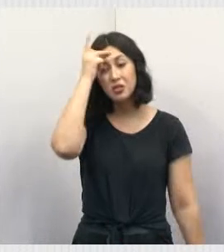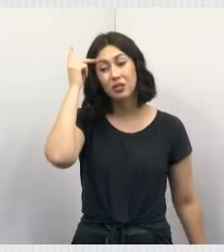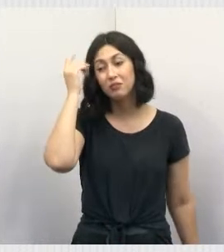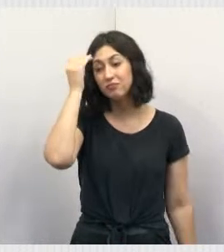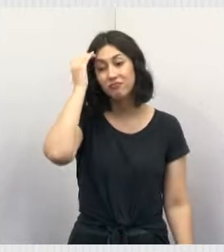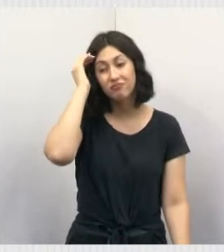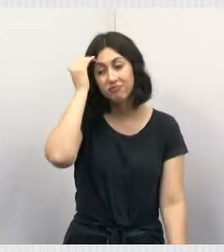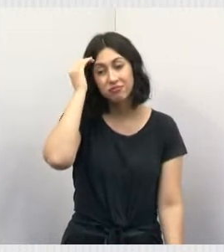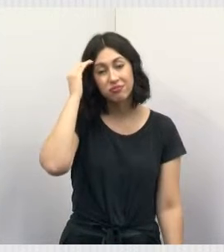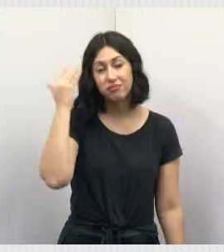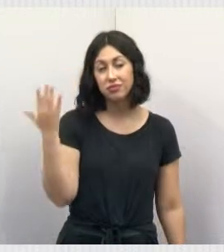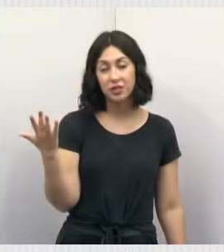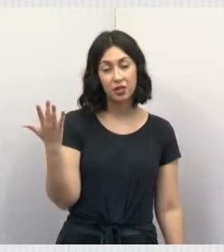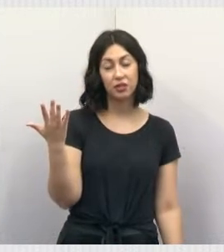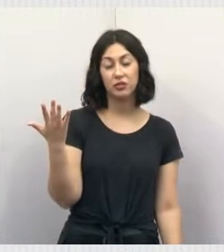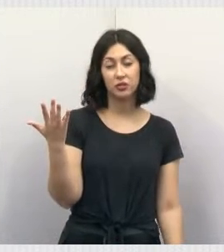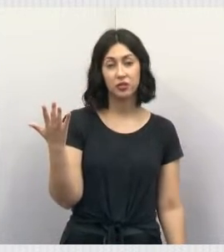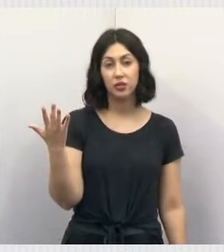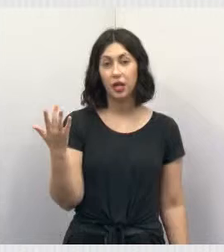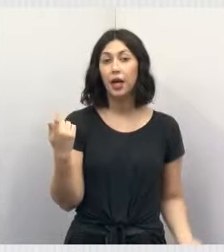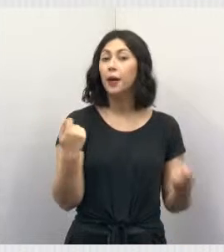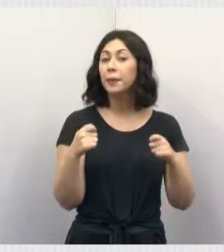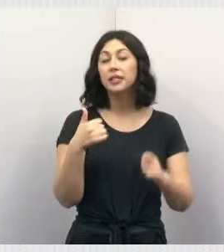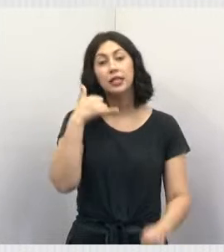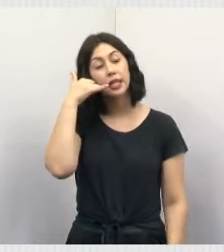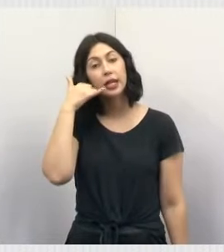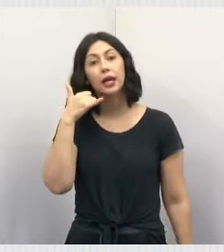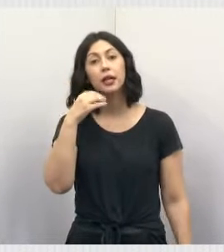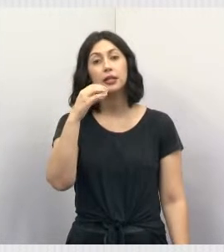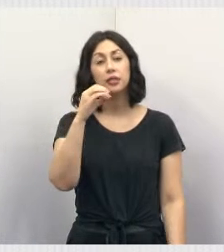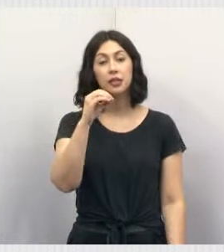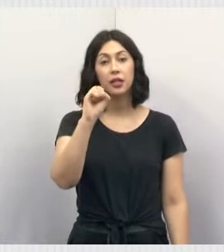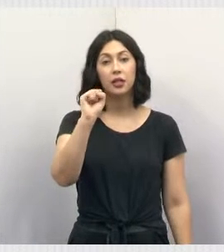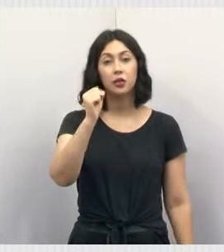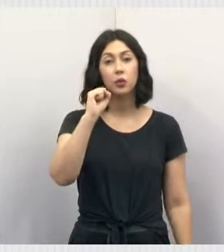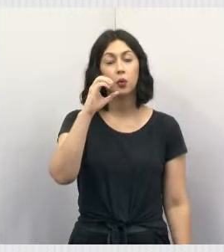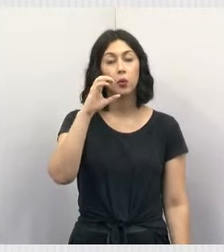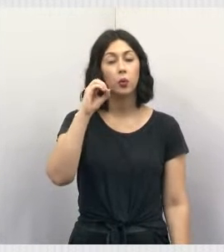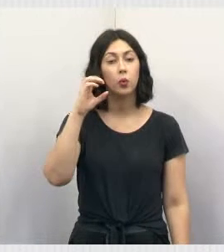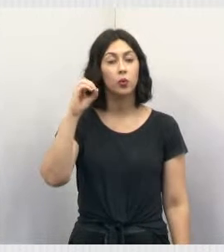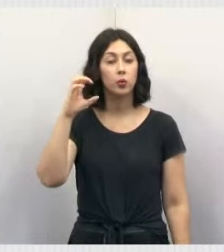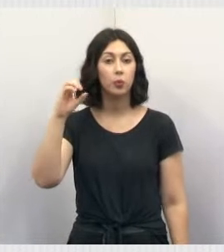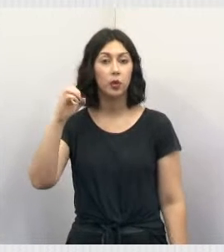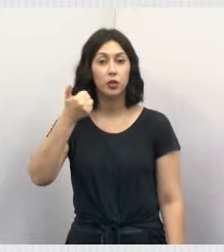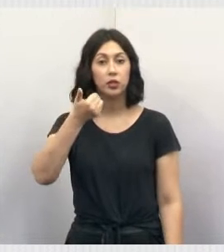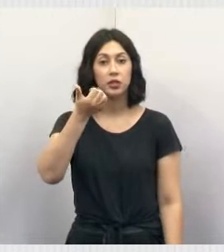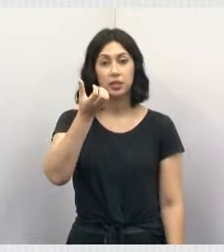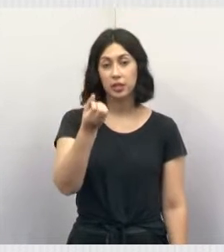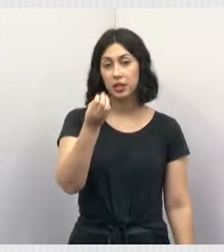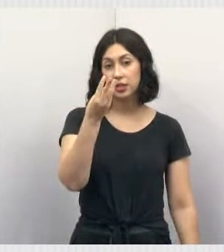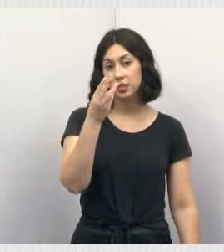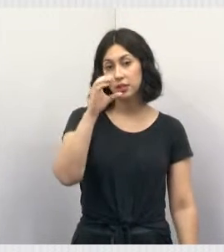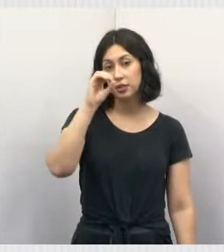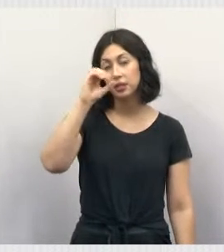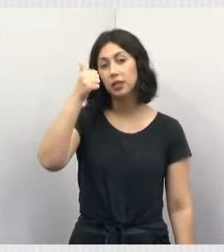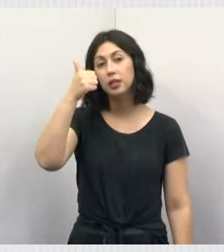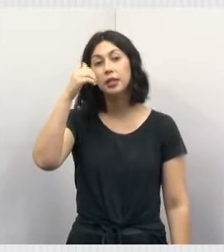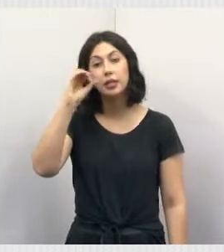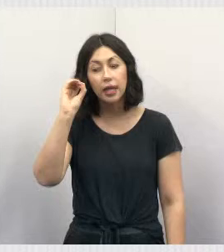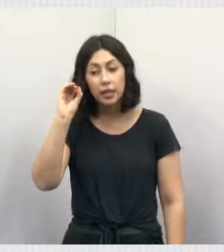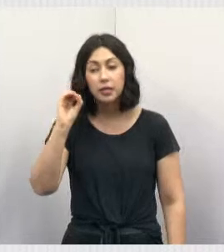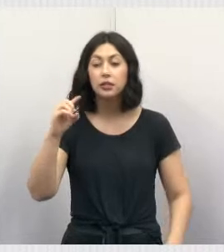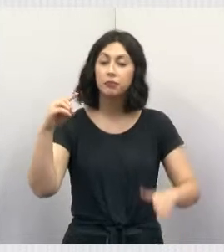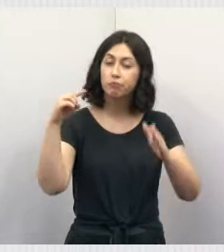assistindo à sessão de câmera. Você tem que ligar para o 08.016.3010. É o telefone onde